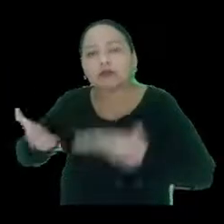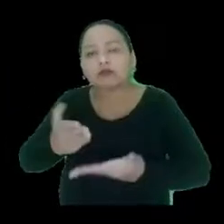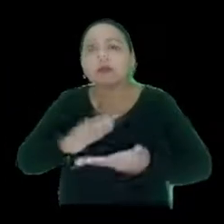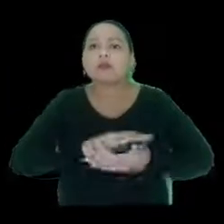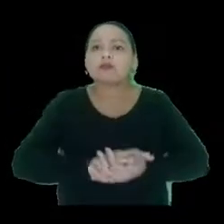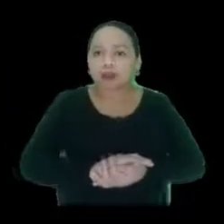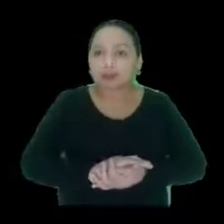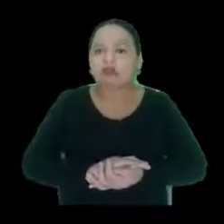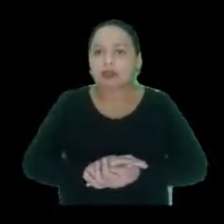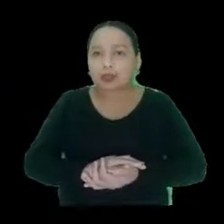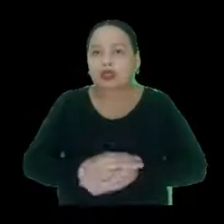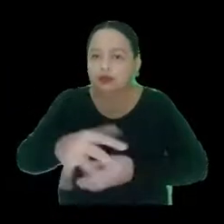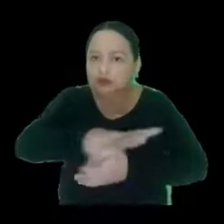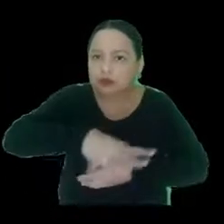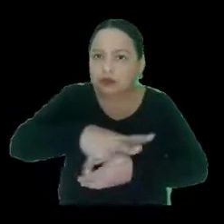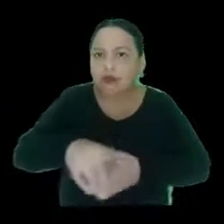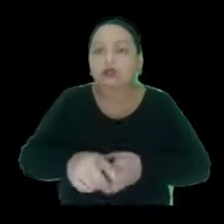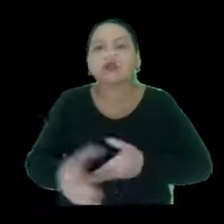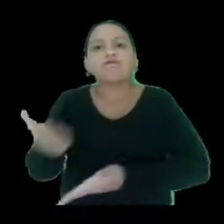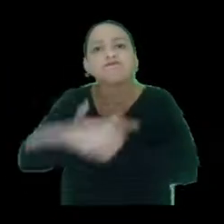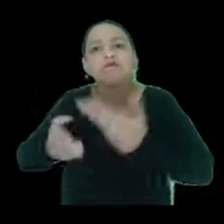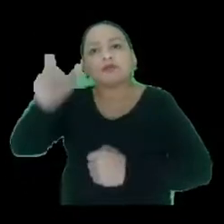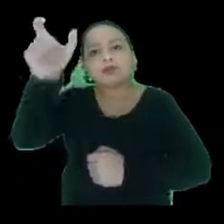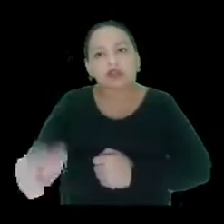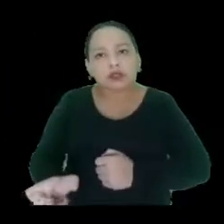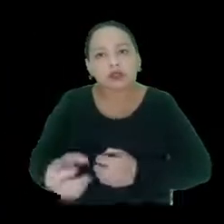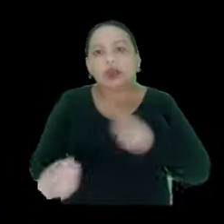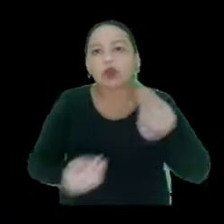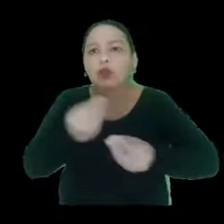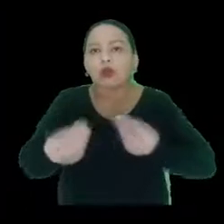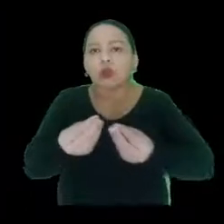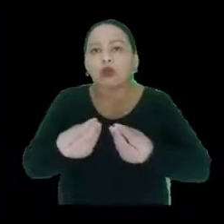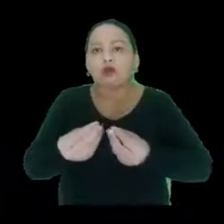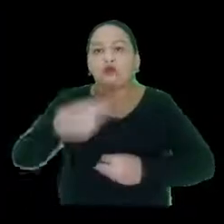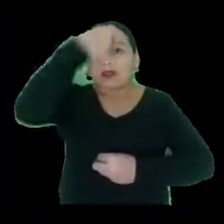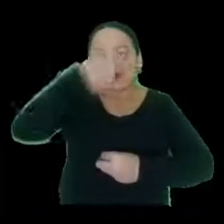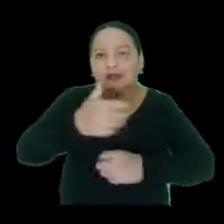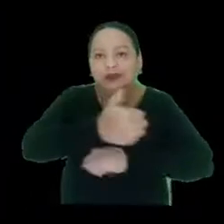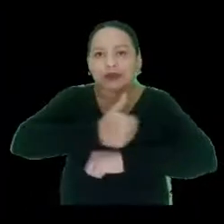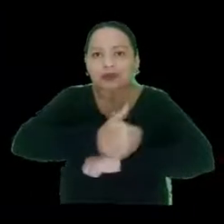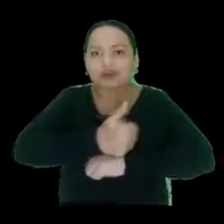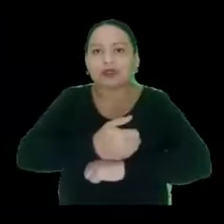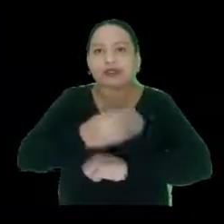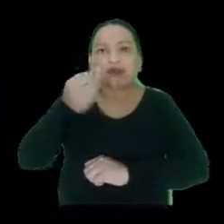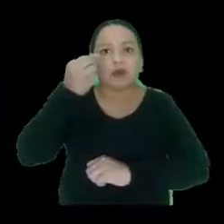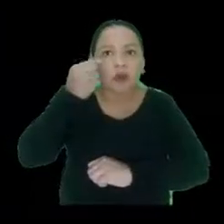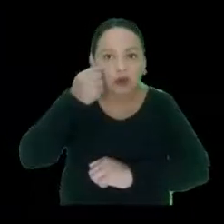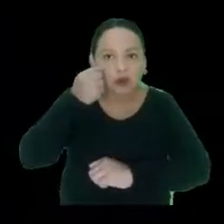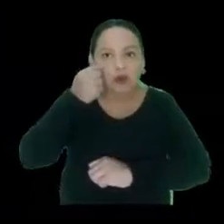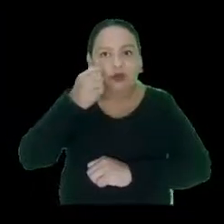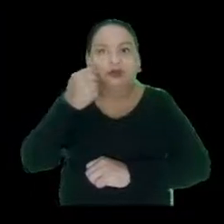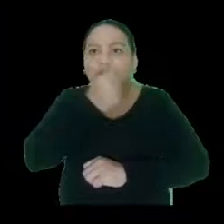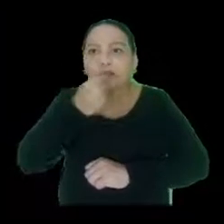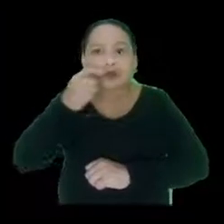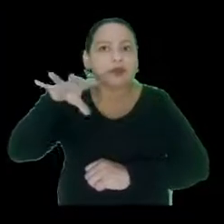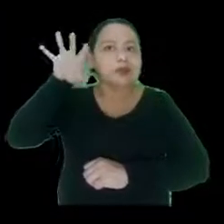relação entre o espaço e a pessoa, ele se torna olhos, ouvidos e a boca da